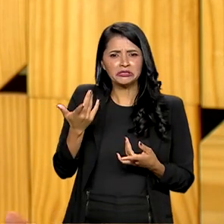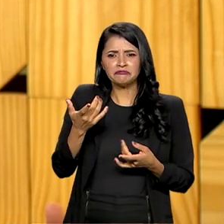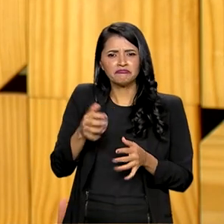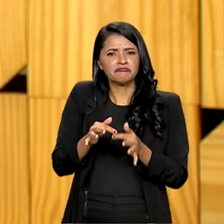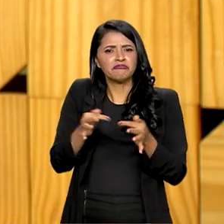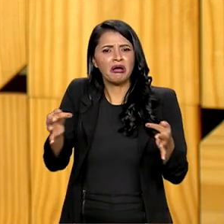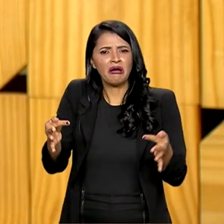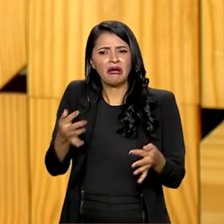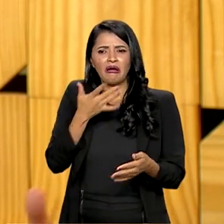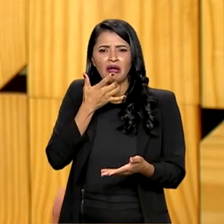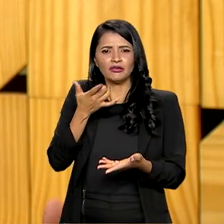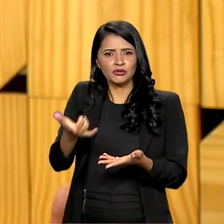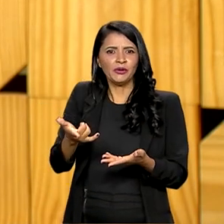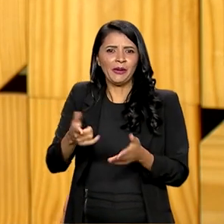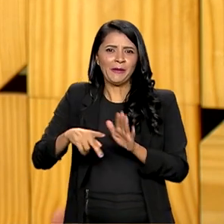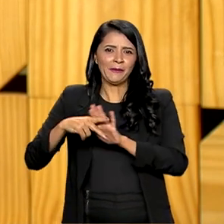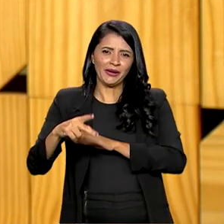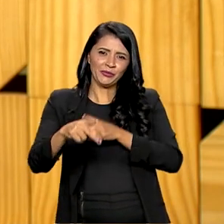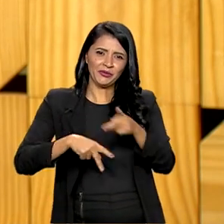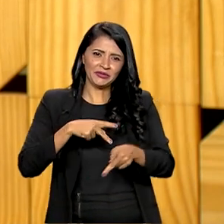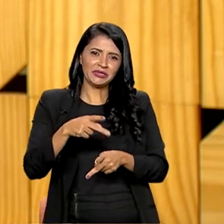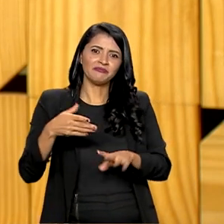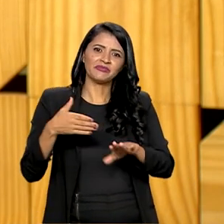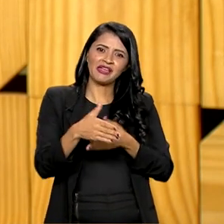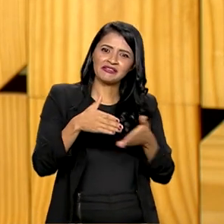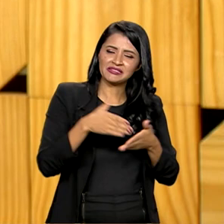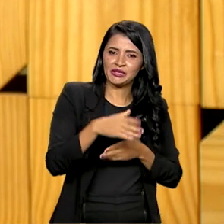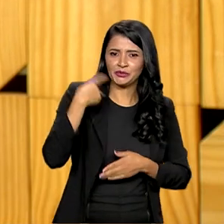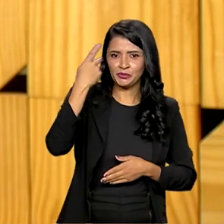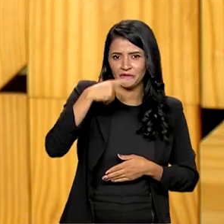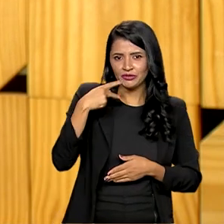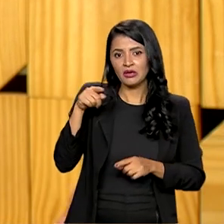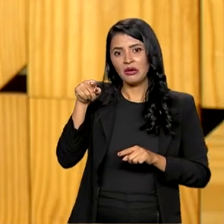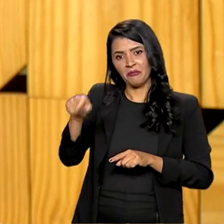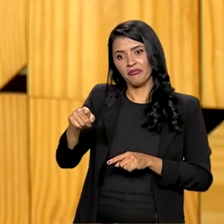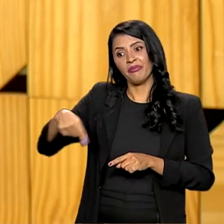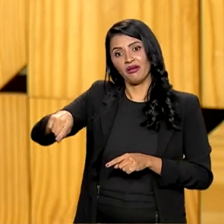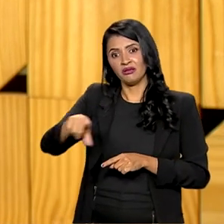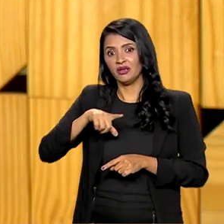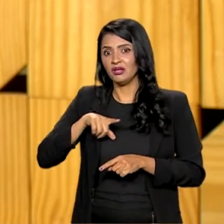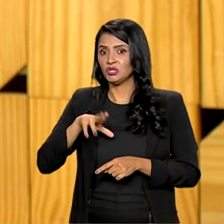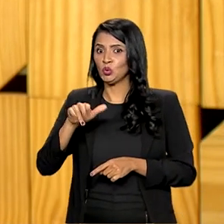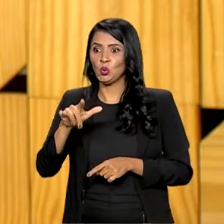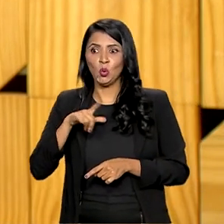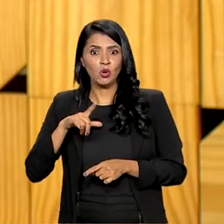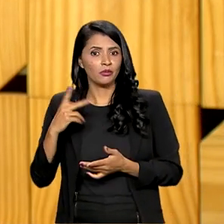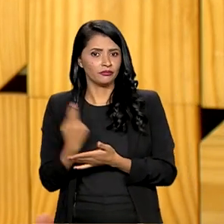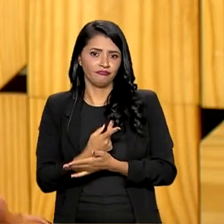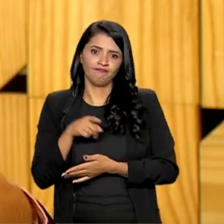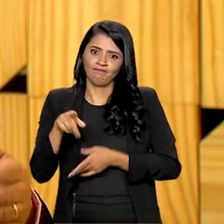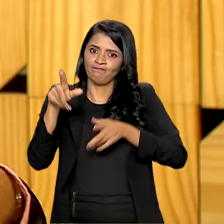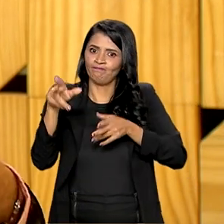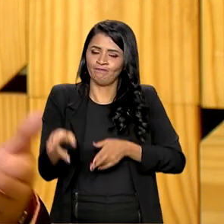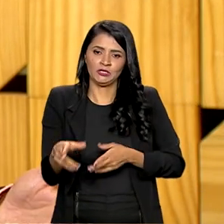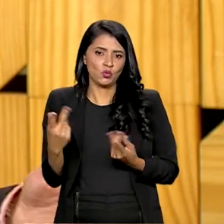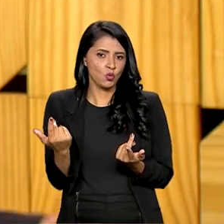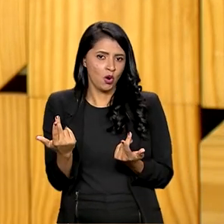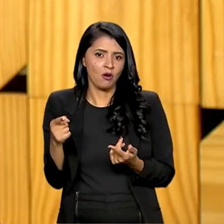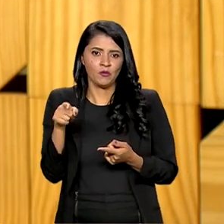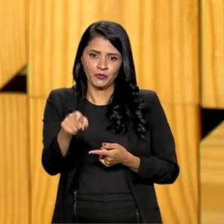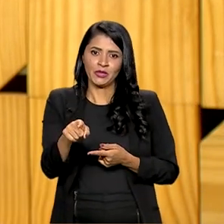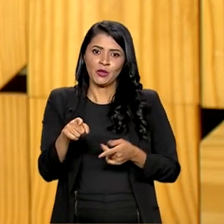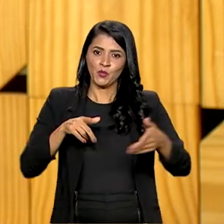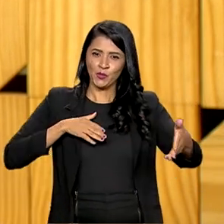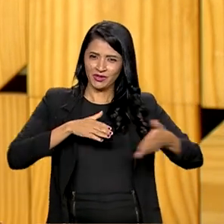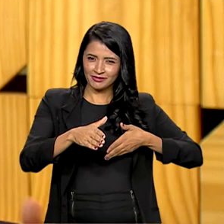da população brasileira ter acesso a políticas públicas para as comunidades pesqueiras artesanais nunca foi óbvio isso. seja, o acesso